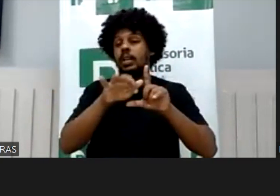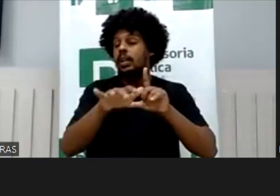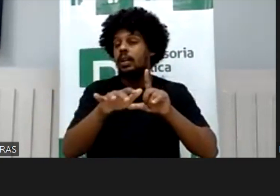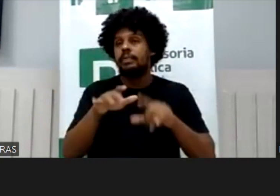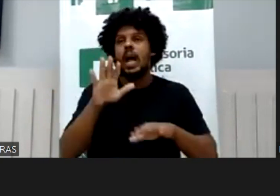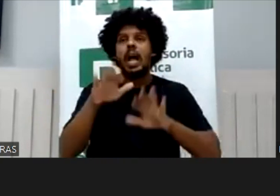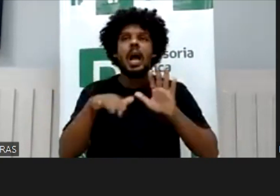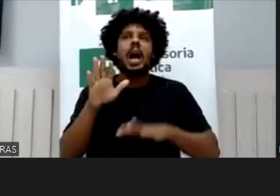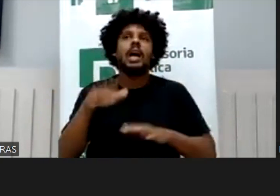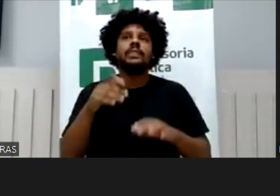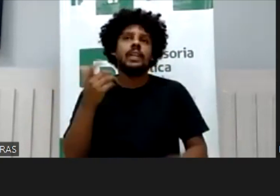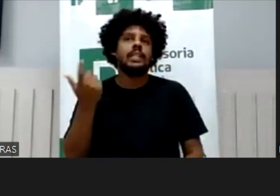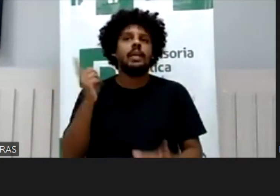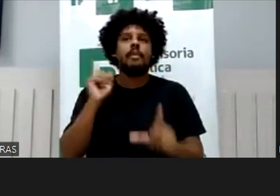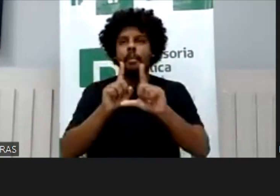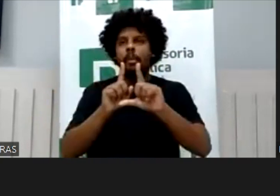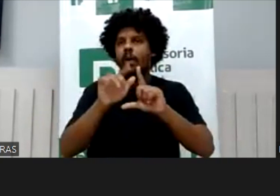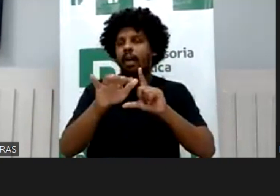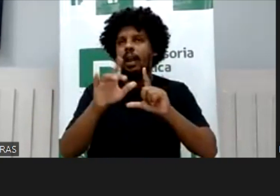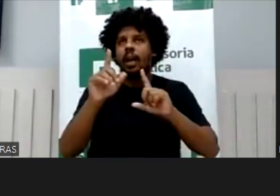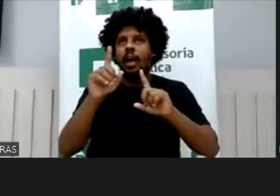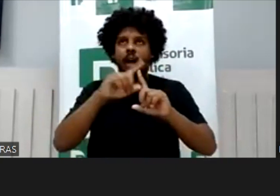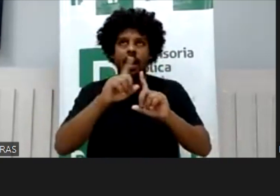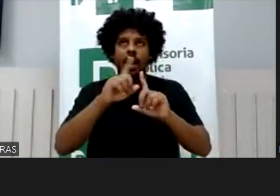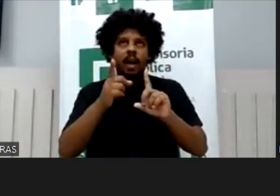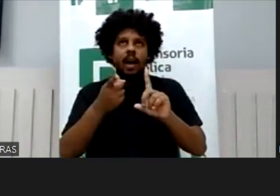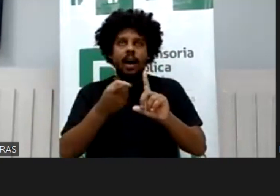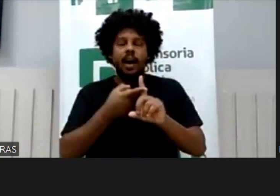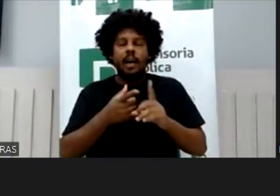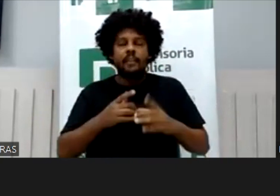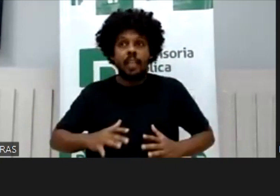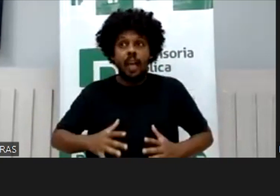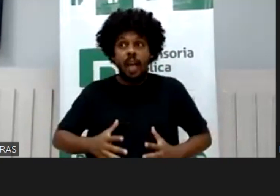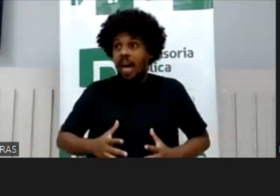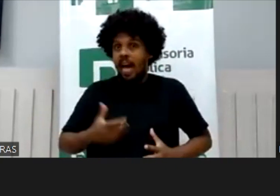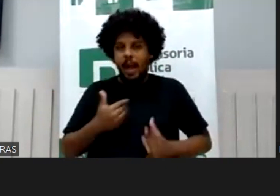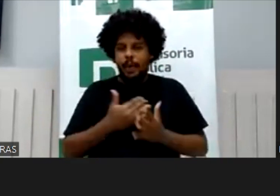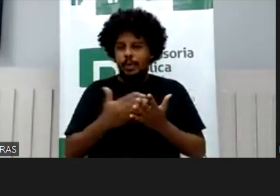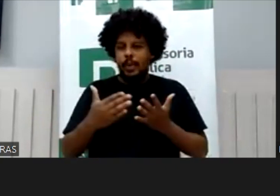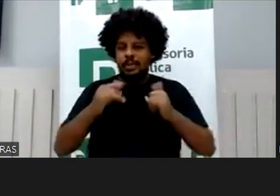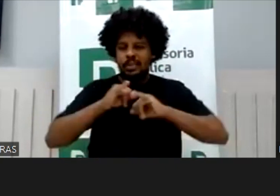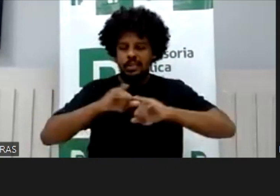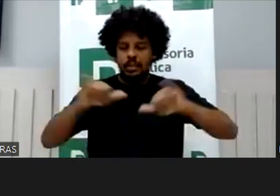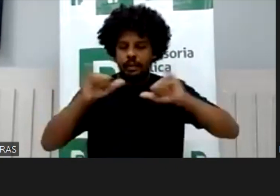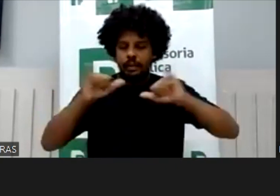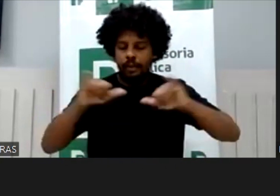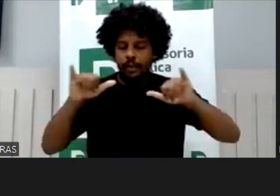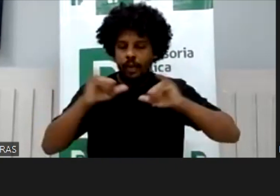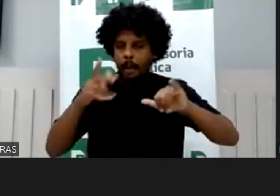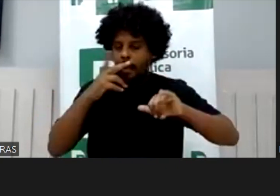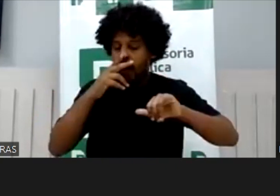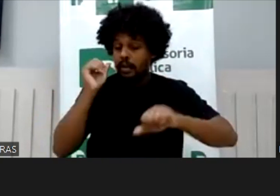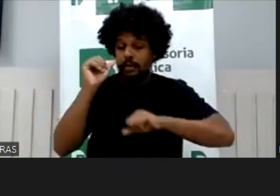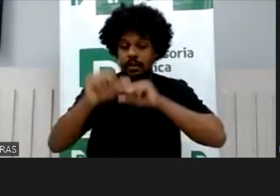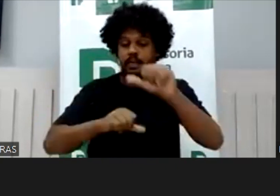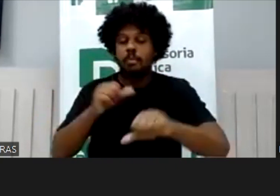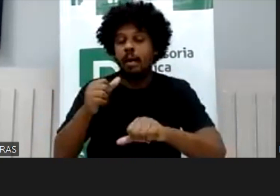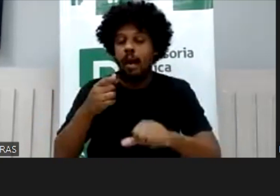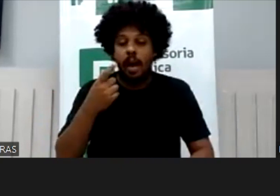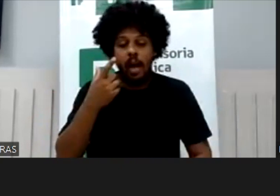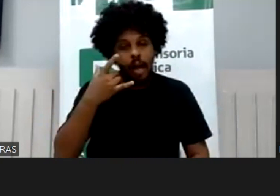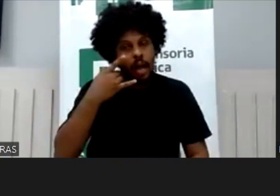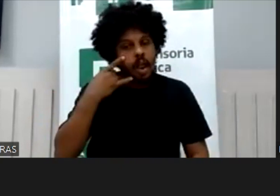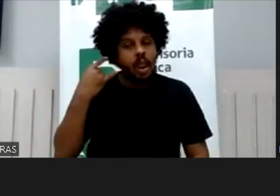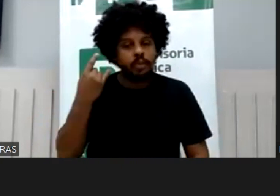de repente tão grávidas e aí começam a pegar esse nicho, seguem nesse segmento, transformam aquilo numa atividade comercial e quando o filho nasce vira uma